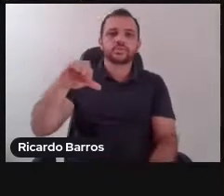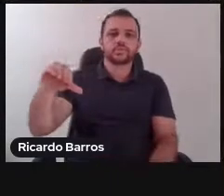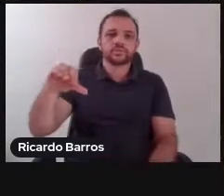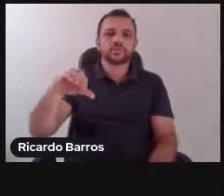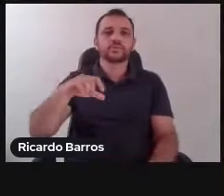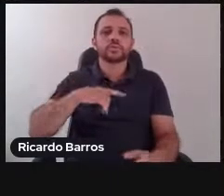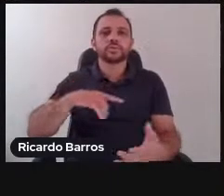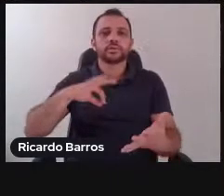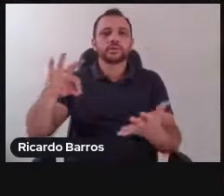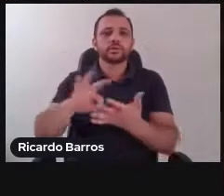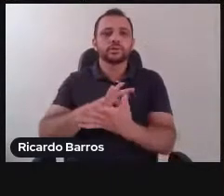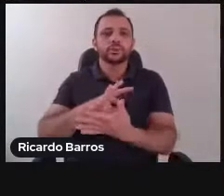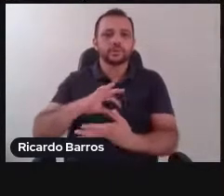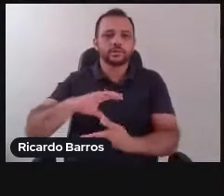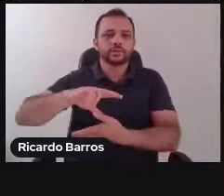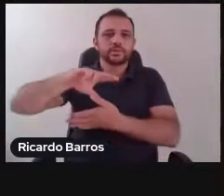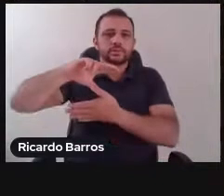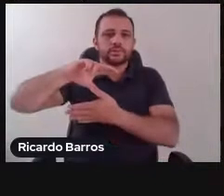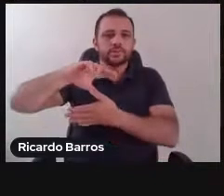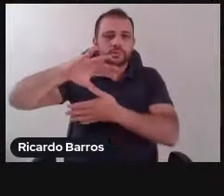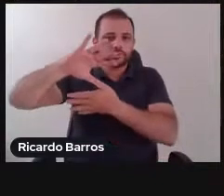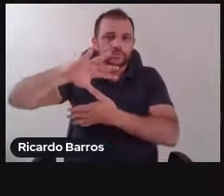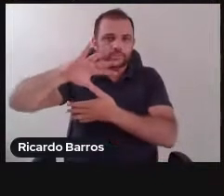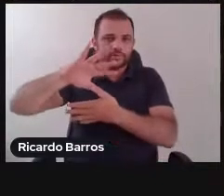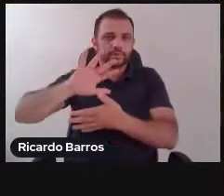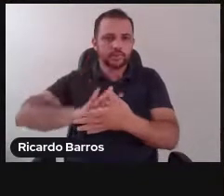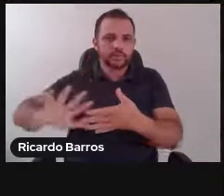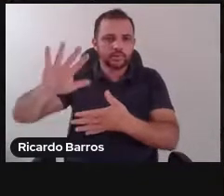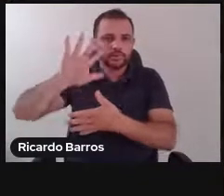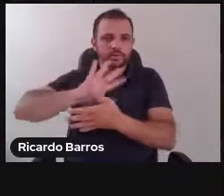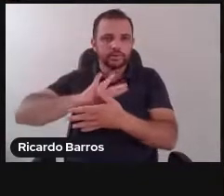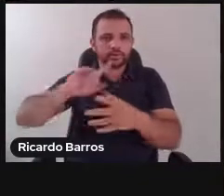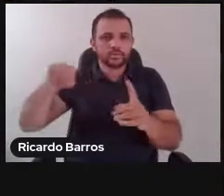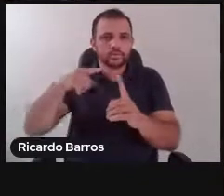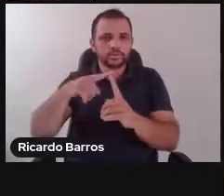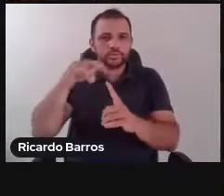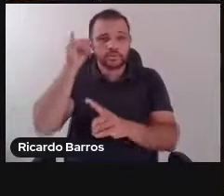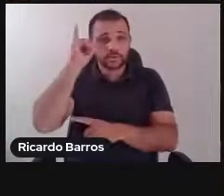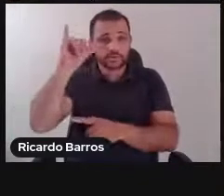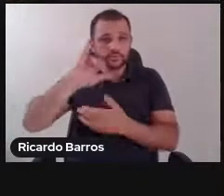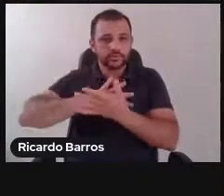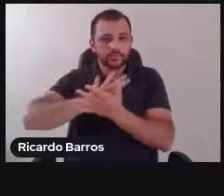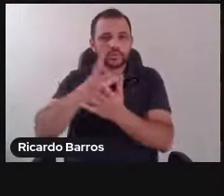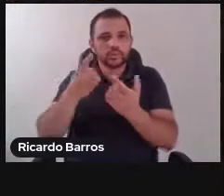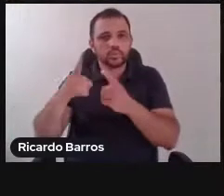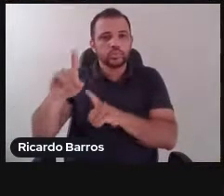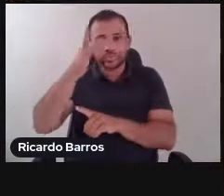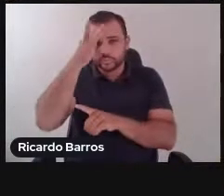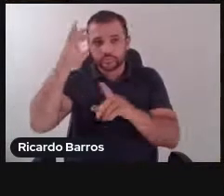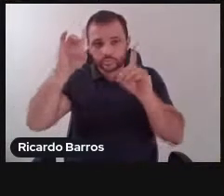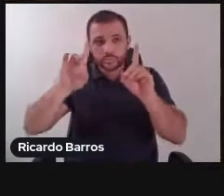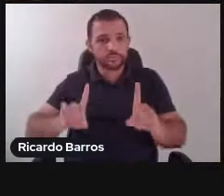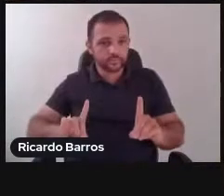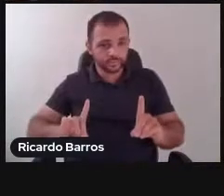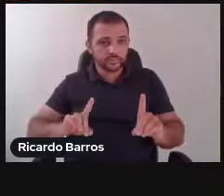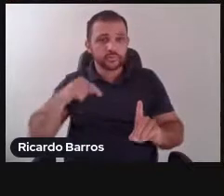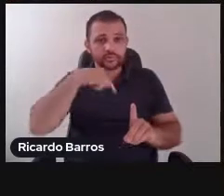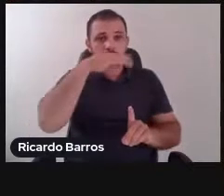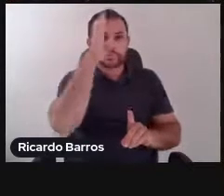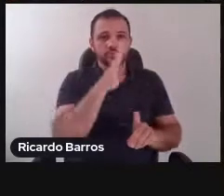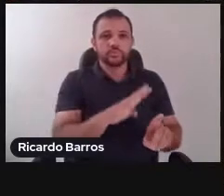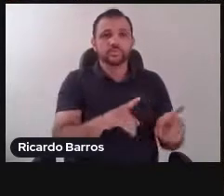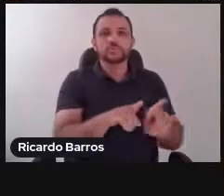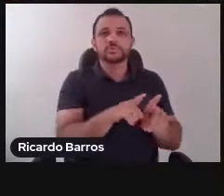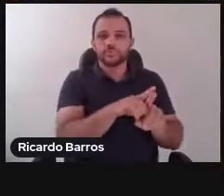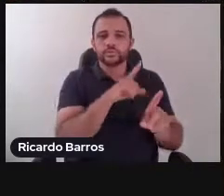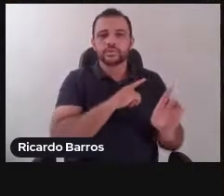de todas as formas de discriminação contra as pessoas com deficiência, que portanto vai reverberar para o Brasil com os estatutos